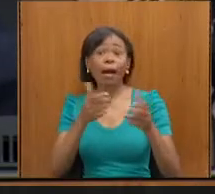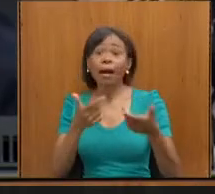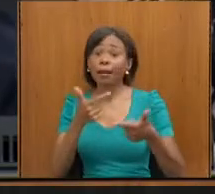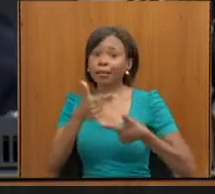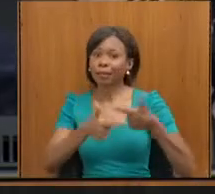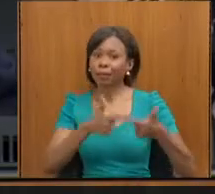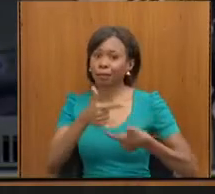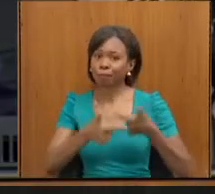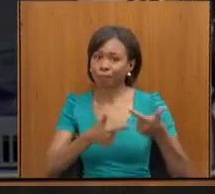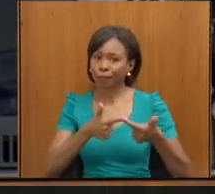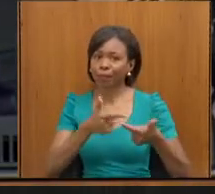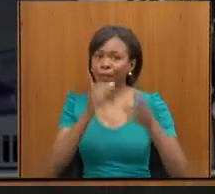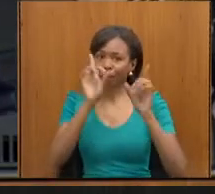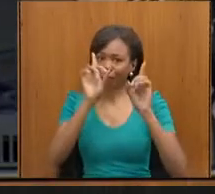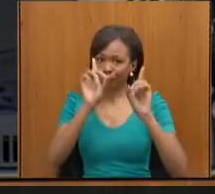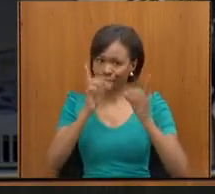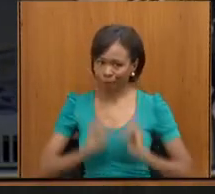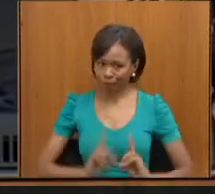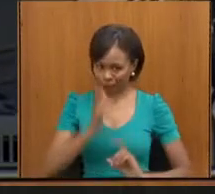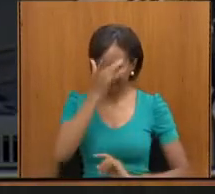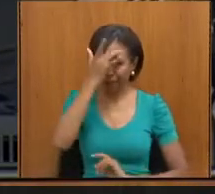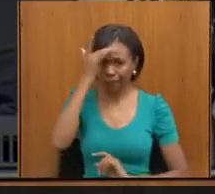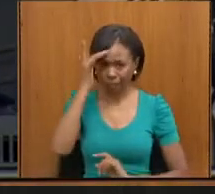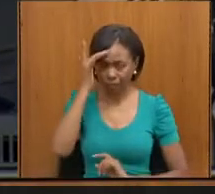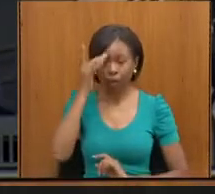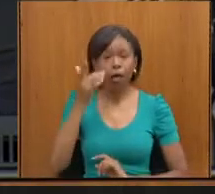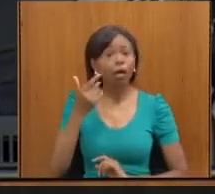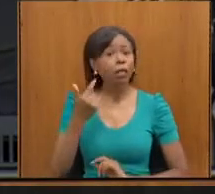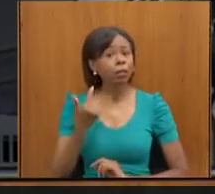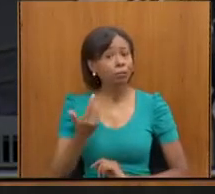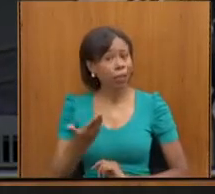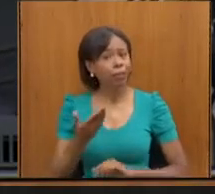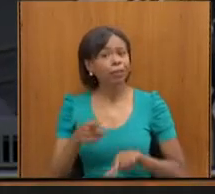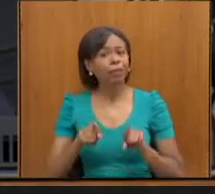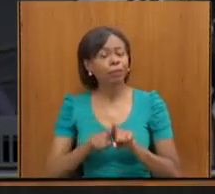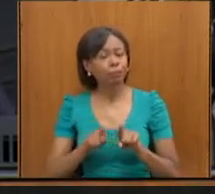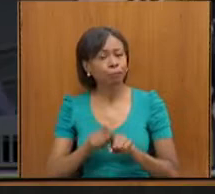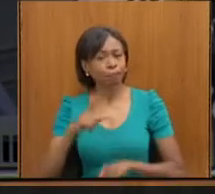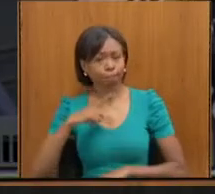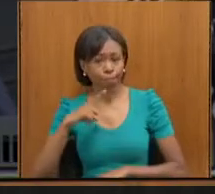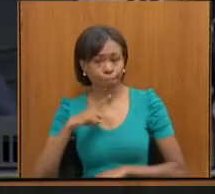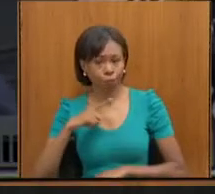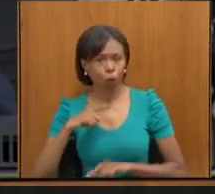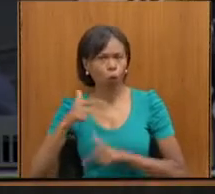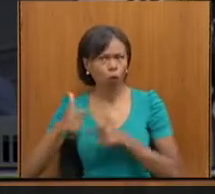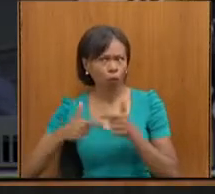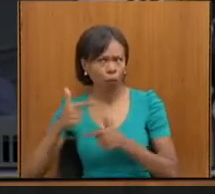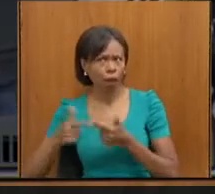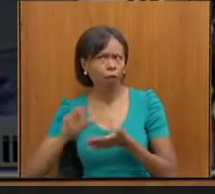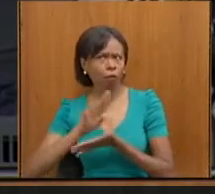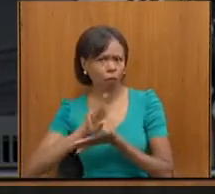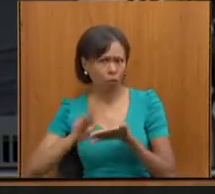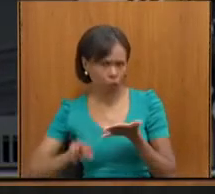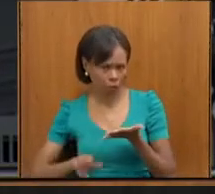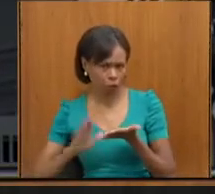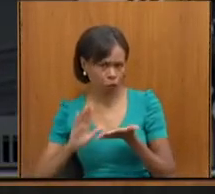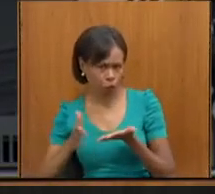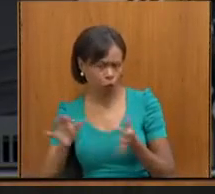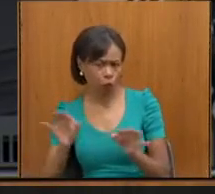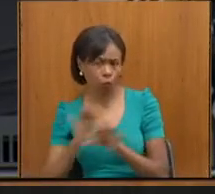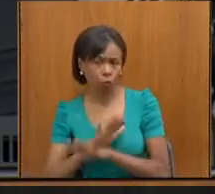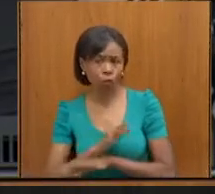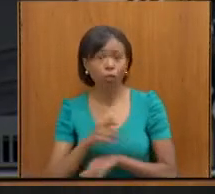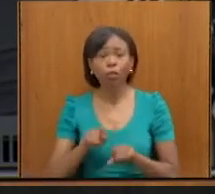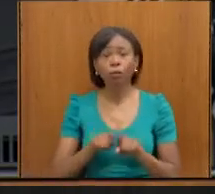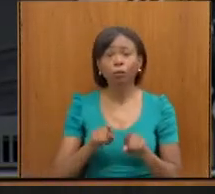E, nessa gestão, a gente tem, já como trabalhos realizados, a capacitação dos profissionais